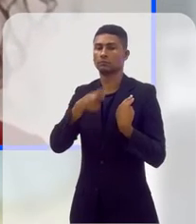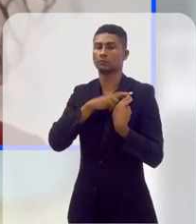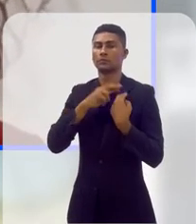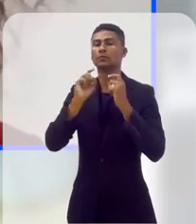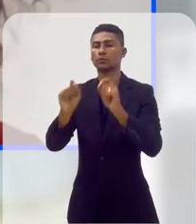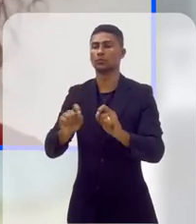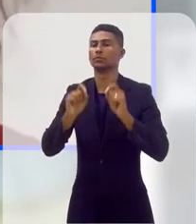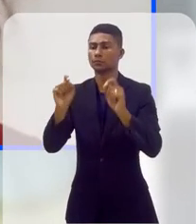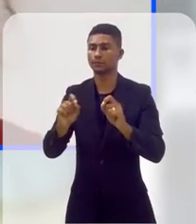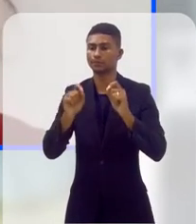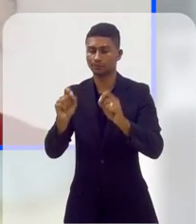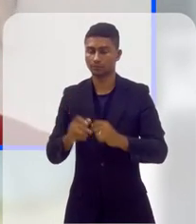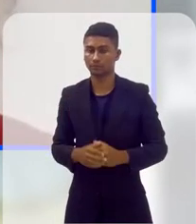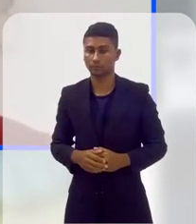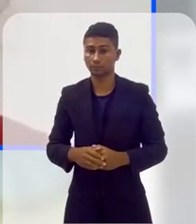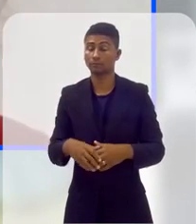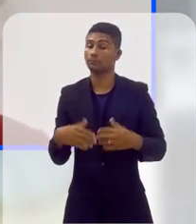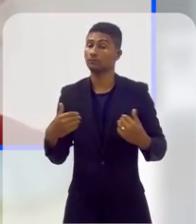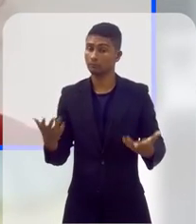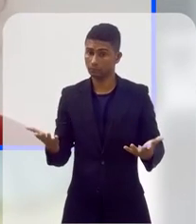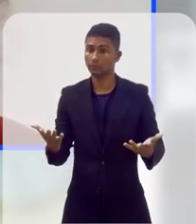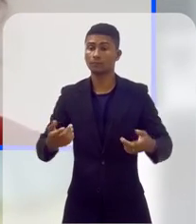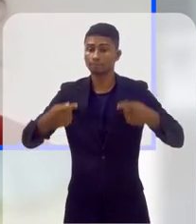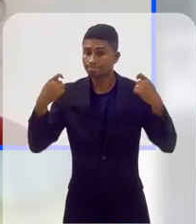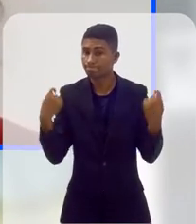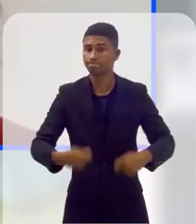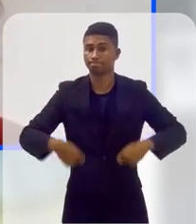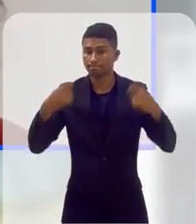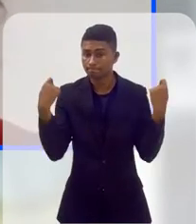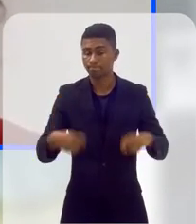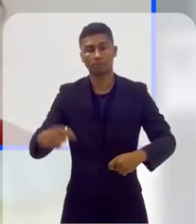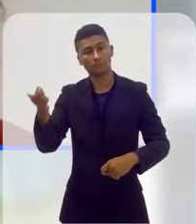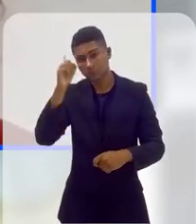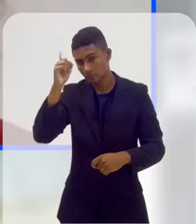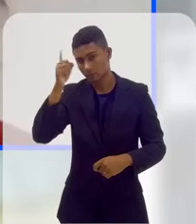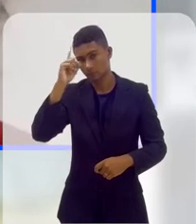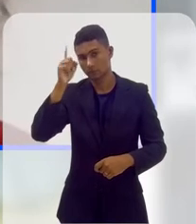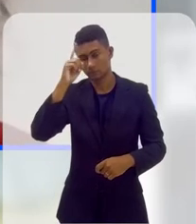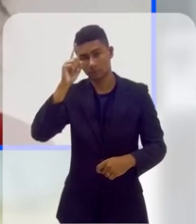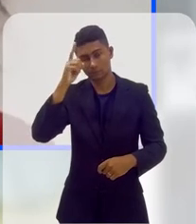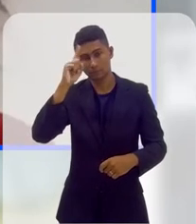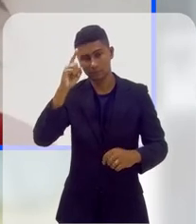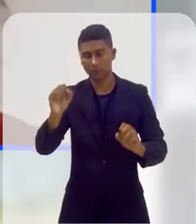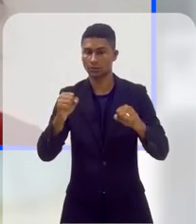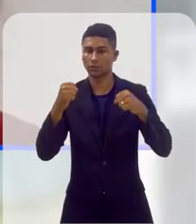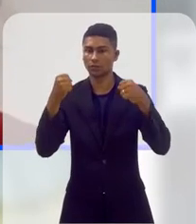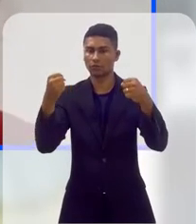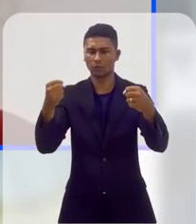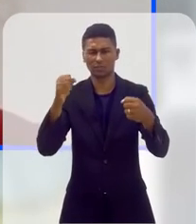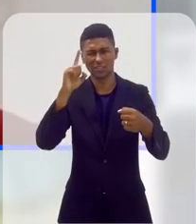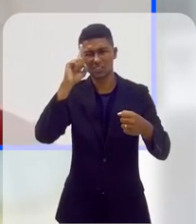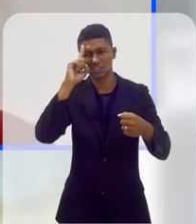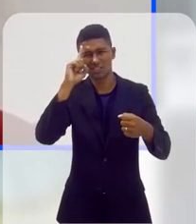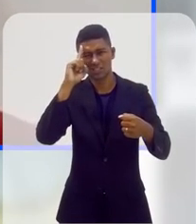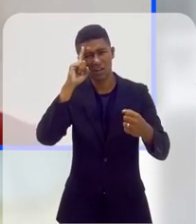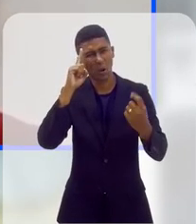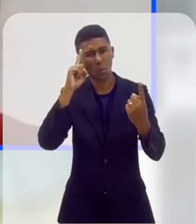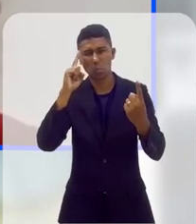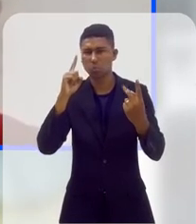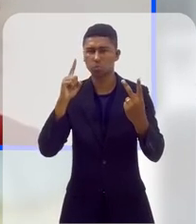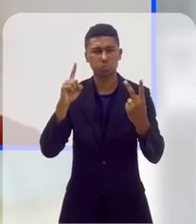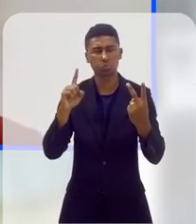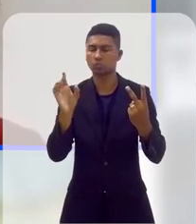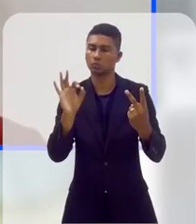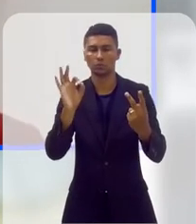uma população muito vulnerabilizada, e a nossa gestão tem um papel e tem uma crença de que esses enfrentamentos precisam ser